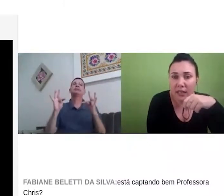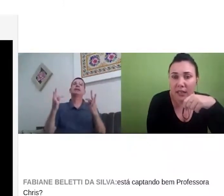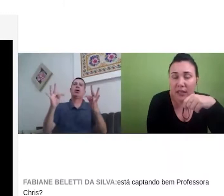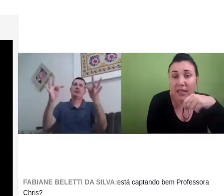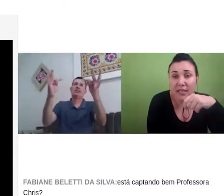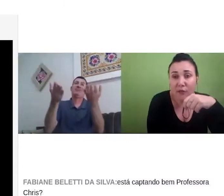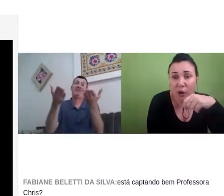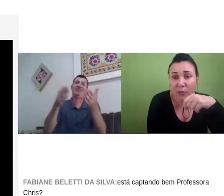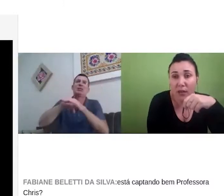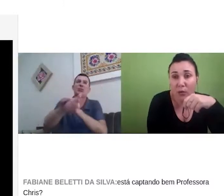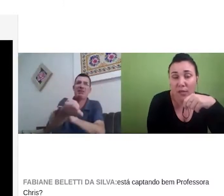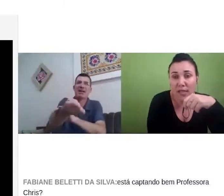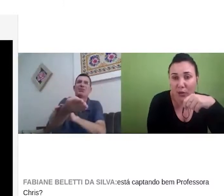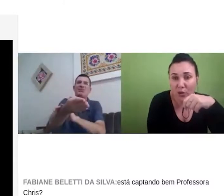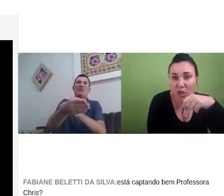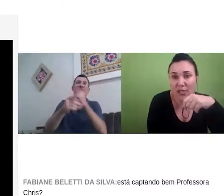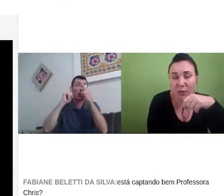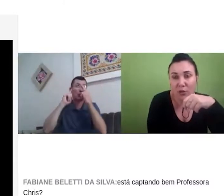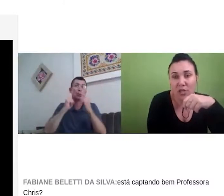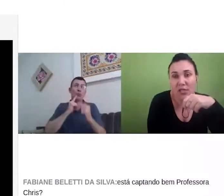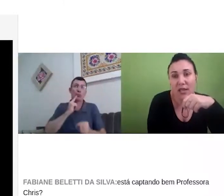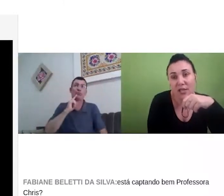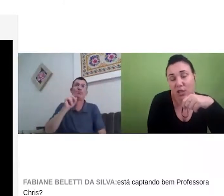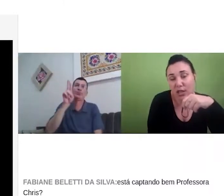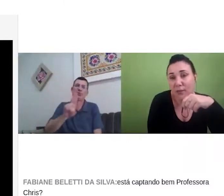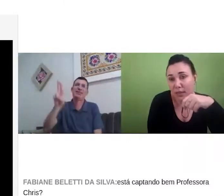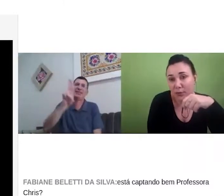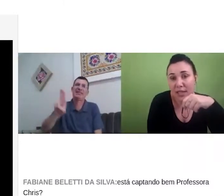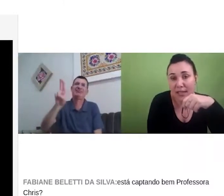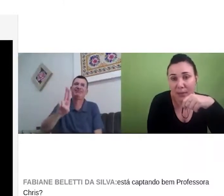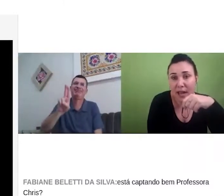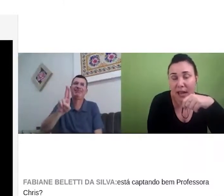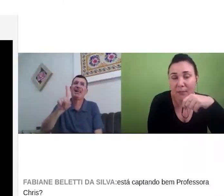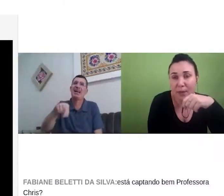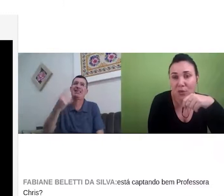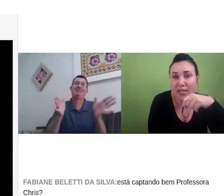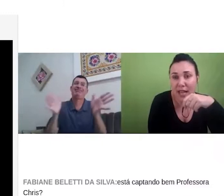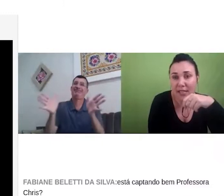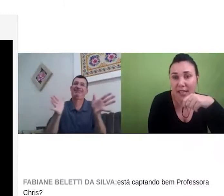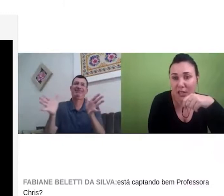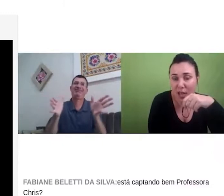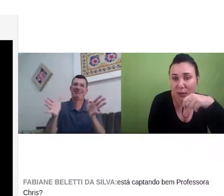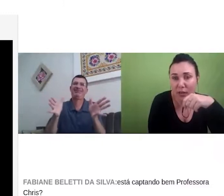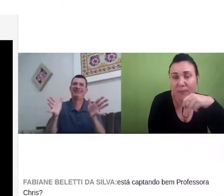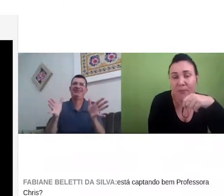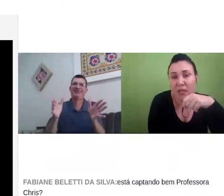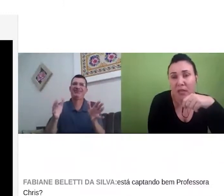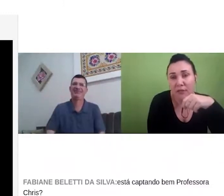e dessa forma, com as tecnologias, as tecnologias, a gente acaba tendo que se adaptar para utilizar isso